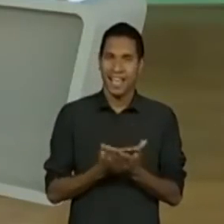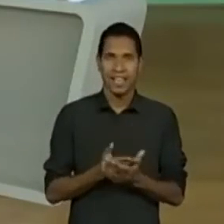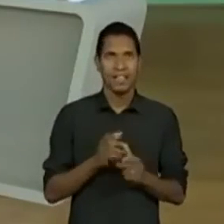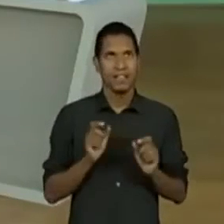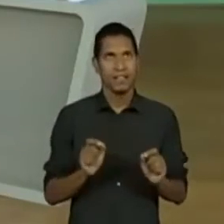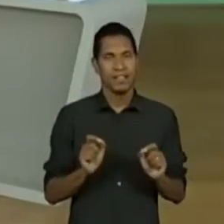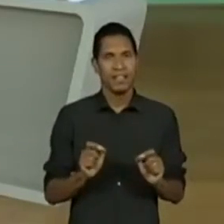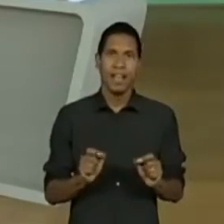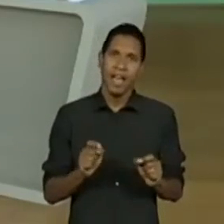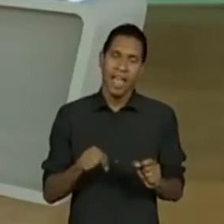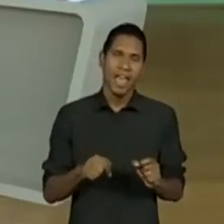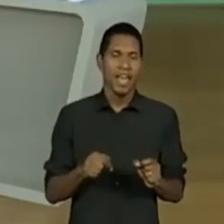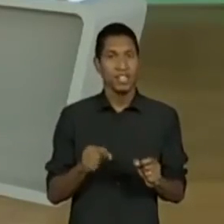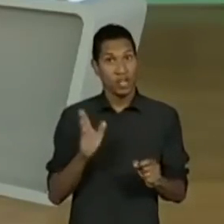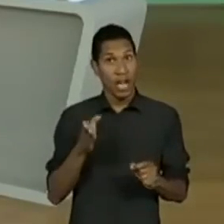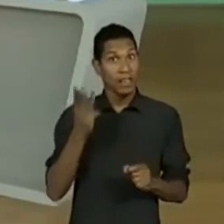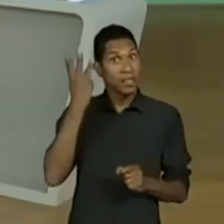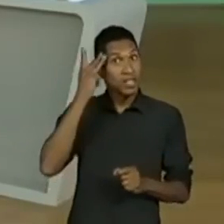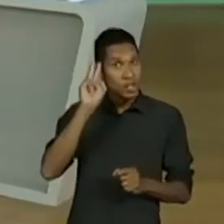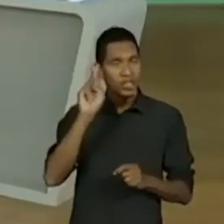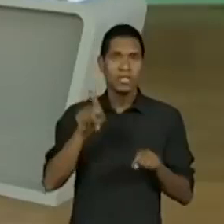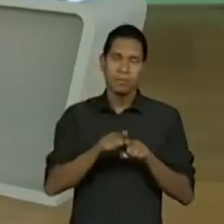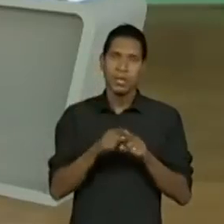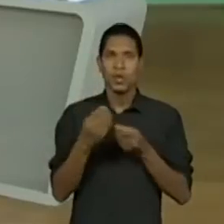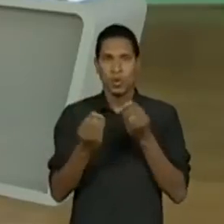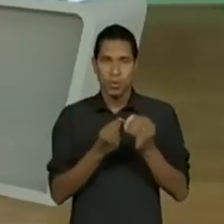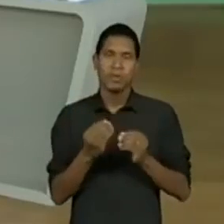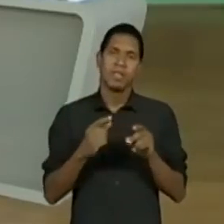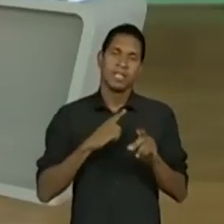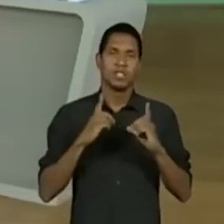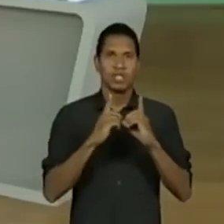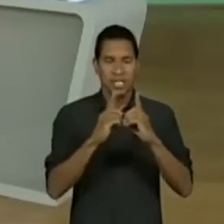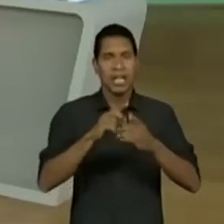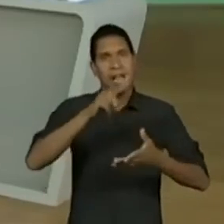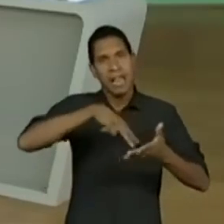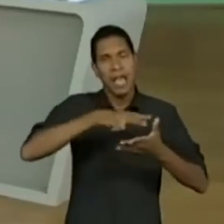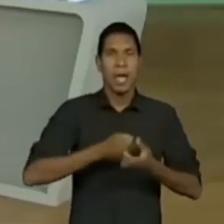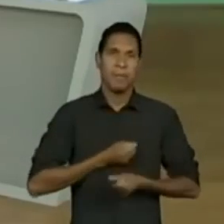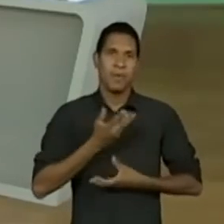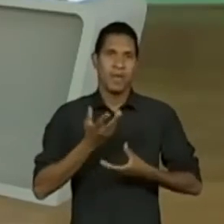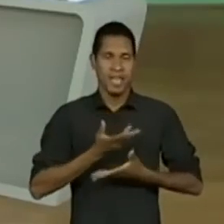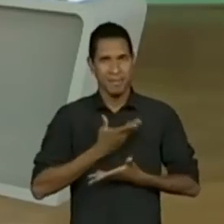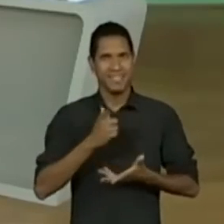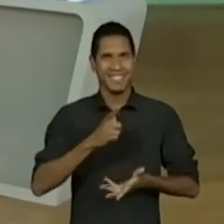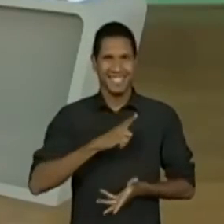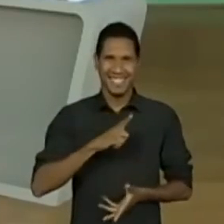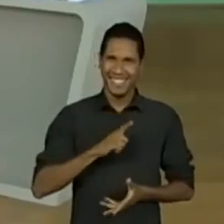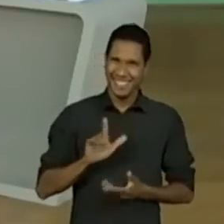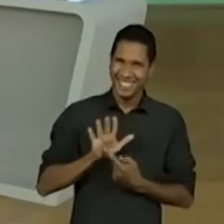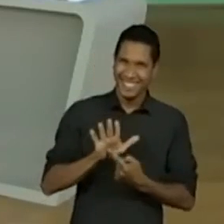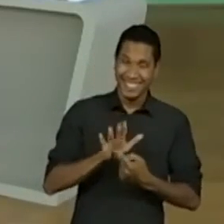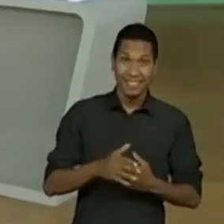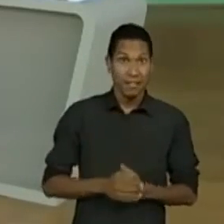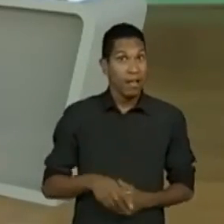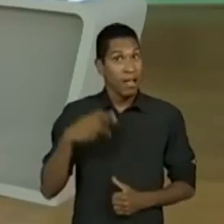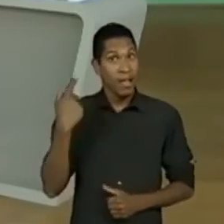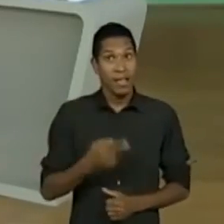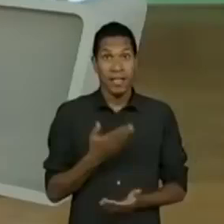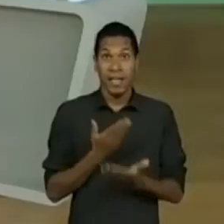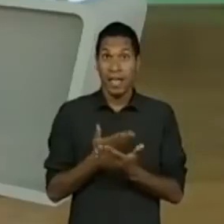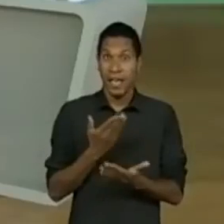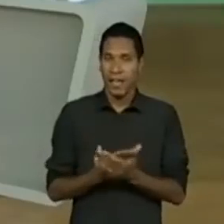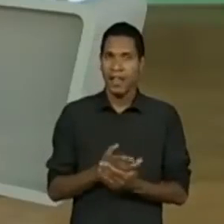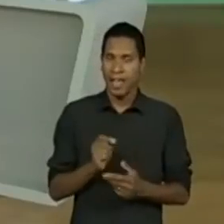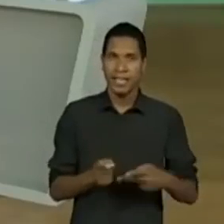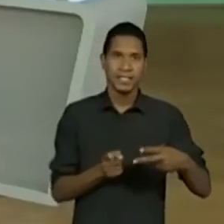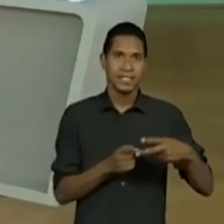que é o nosso terceiro dia da sequência didática. Vamos ler poemas e realizar um sarau? E essa aula é a